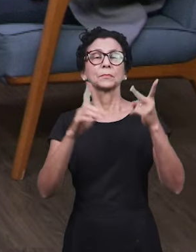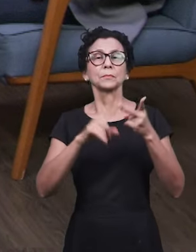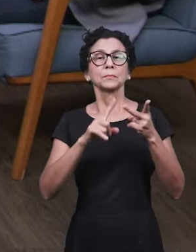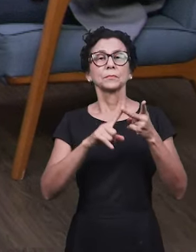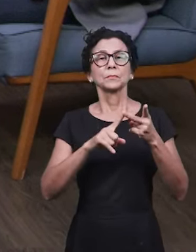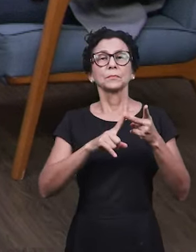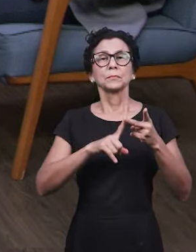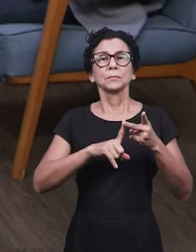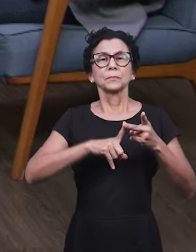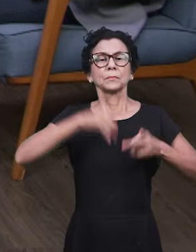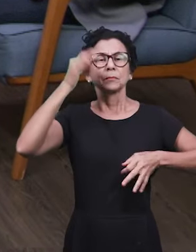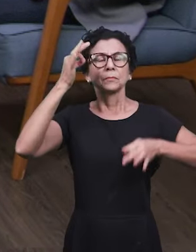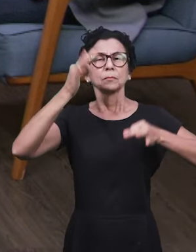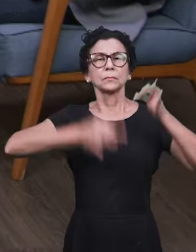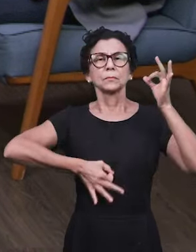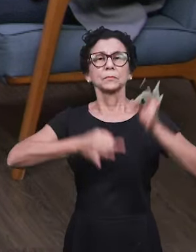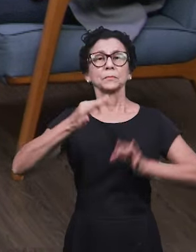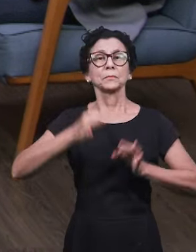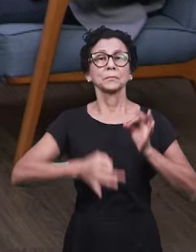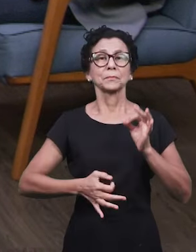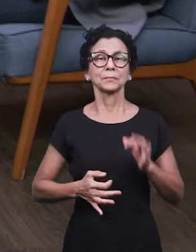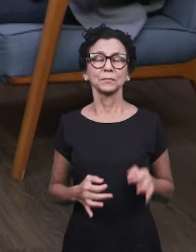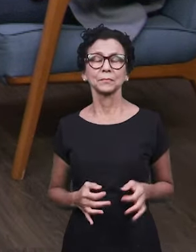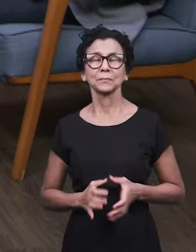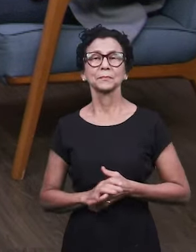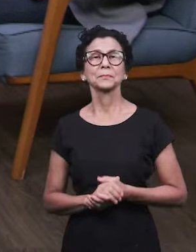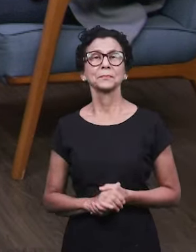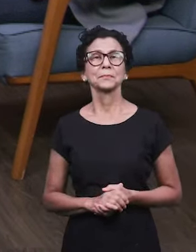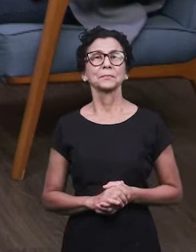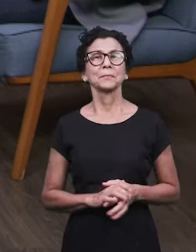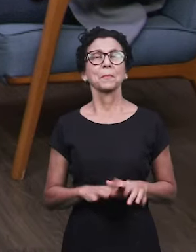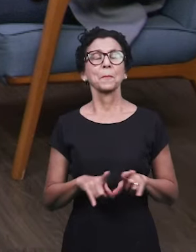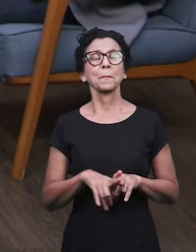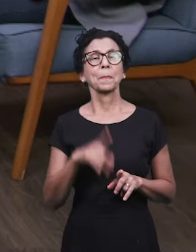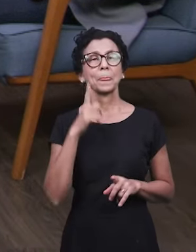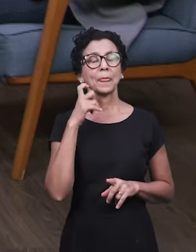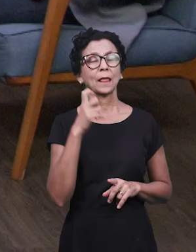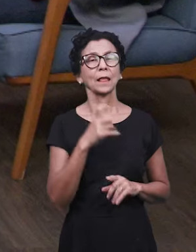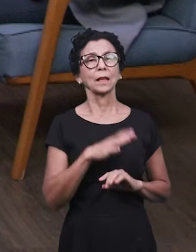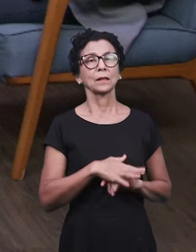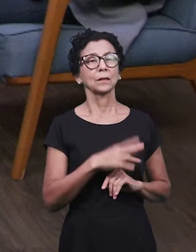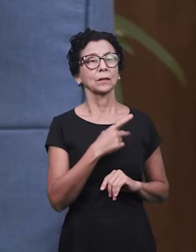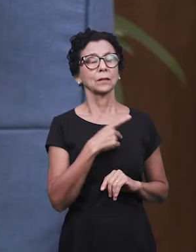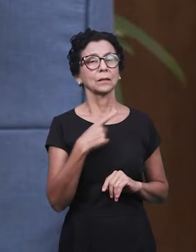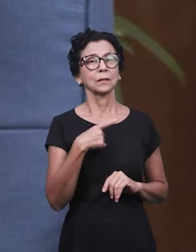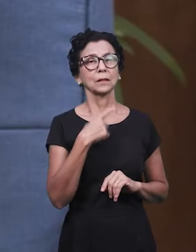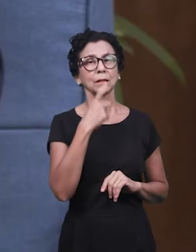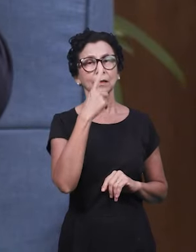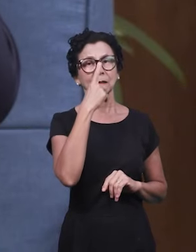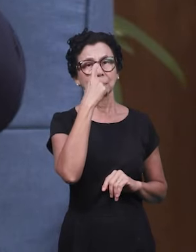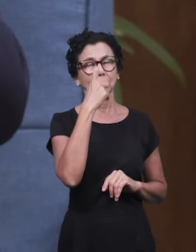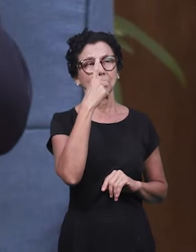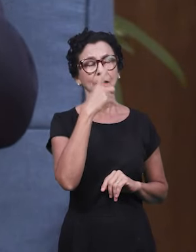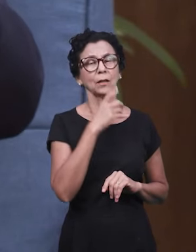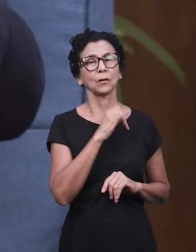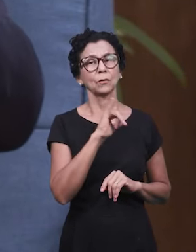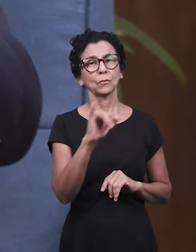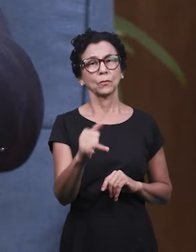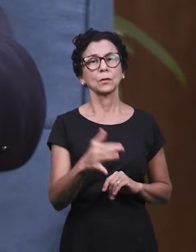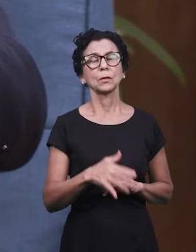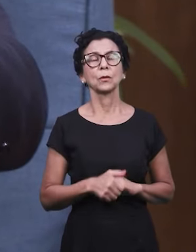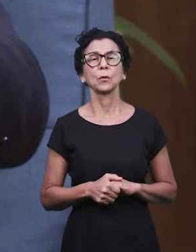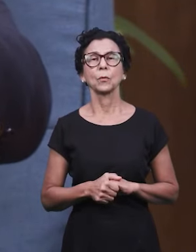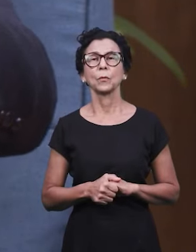fez. Daniel falou uma coisa interessante também. Ele disse o seguinte, é como se fossem placas de trânsito